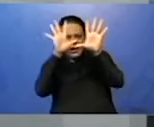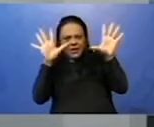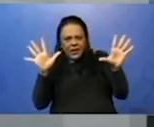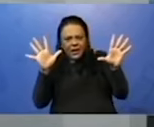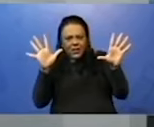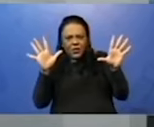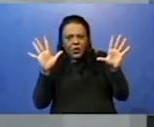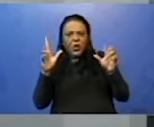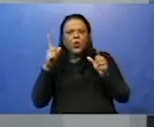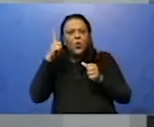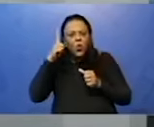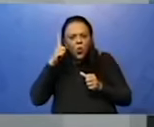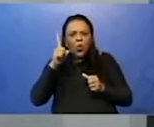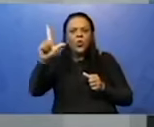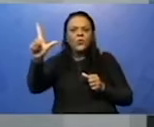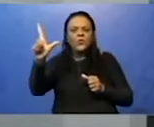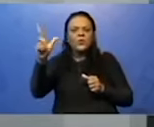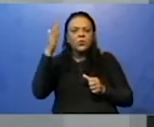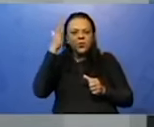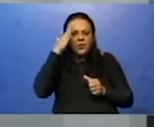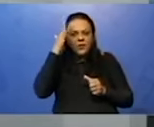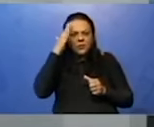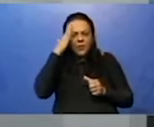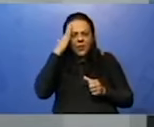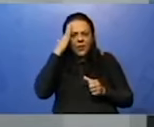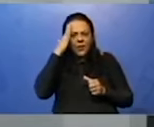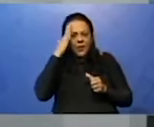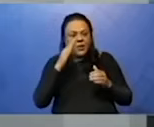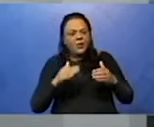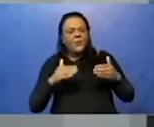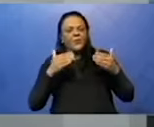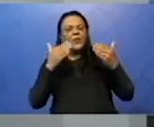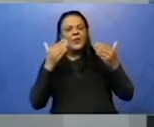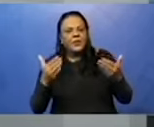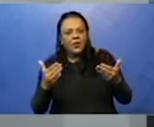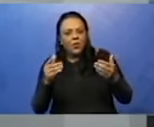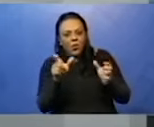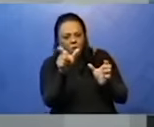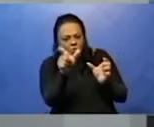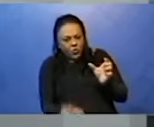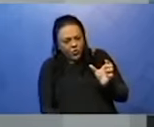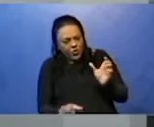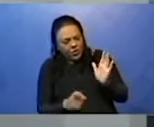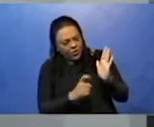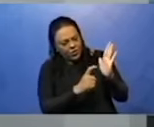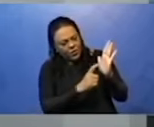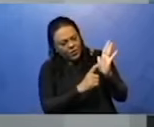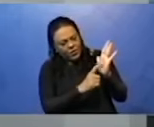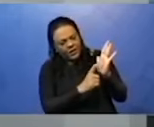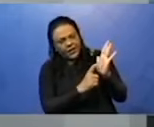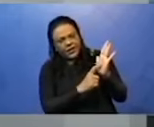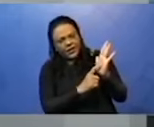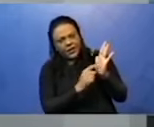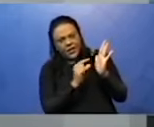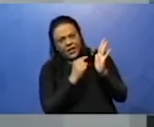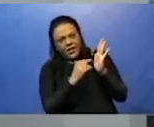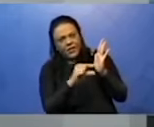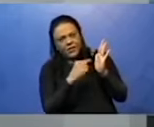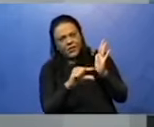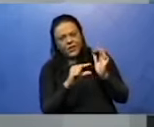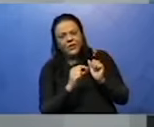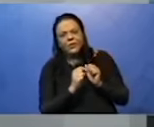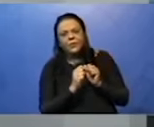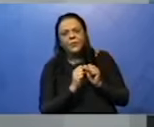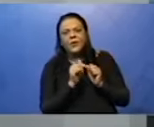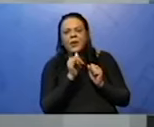aparente. Então, quando o sujeito está aparente, ele aparece na frase, eu tenho de dois tipos.